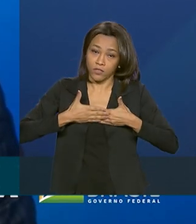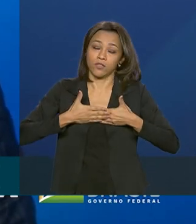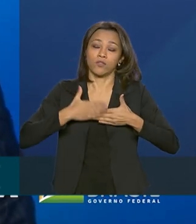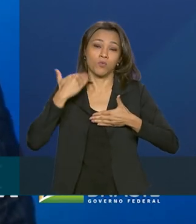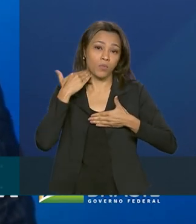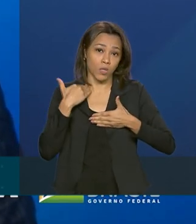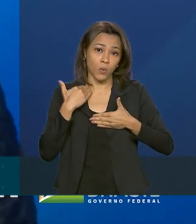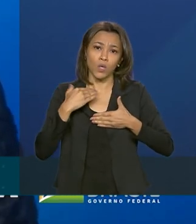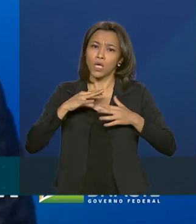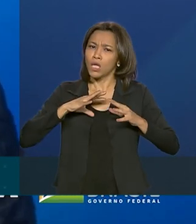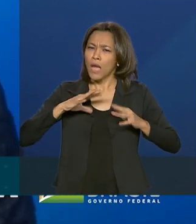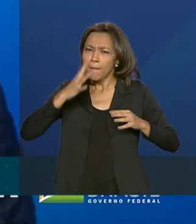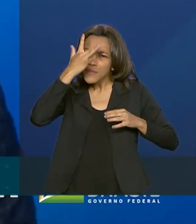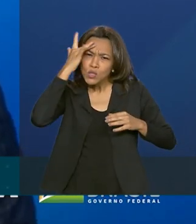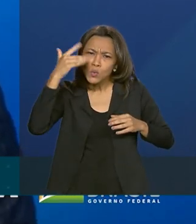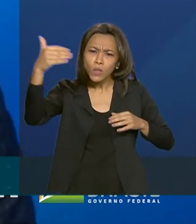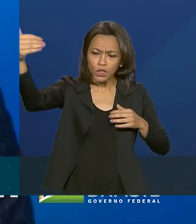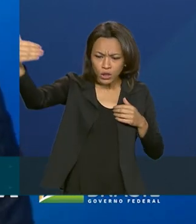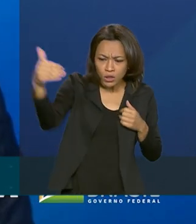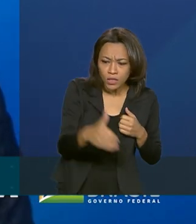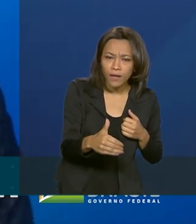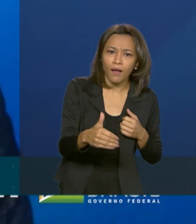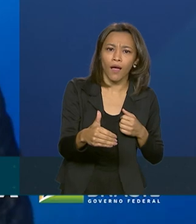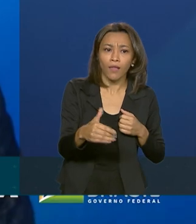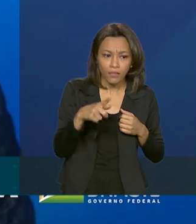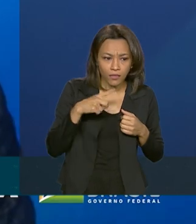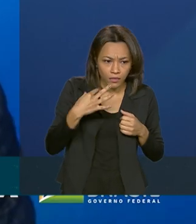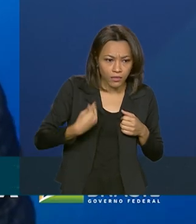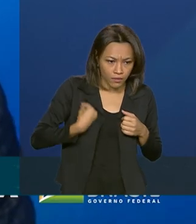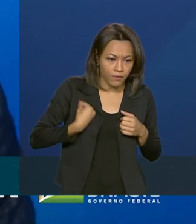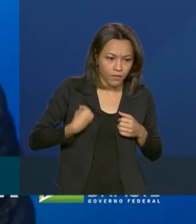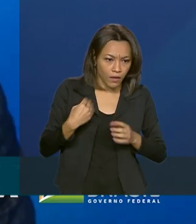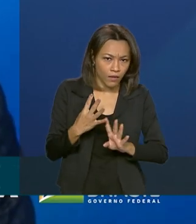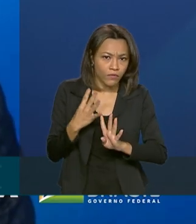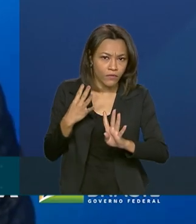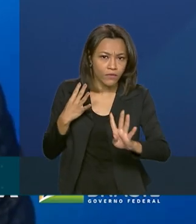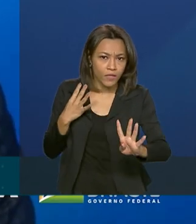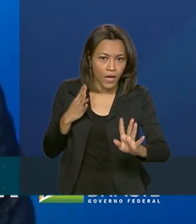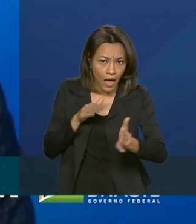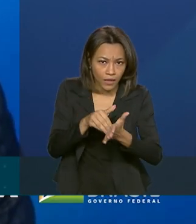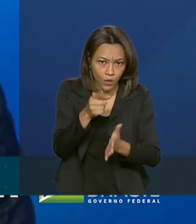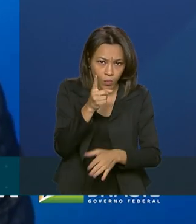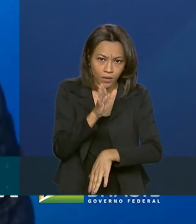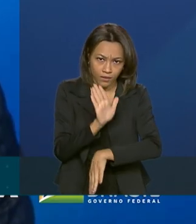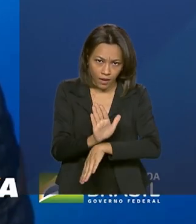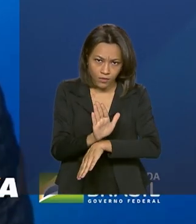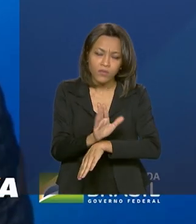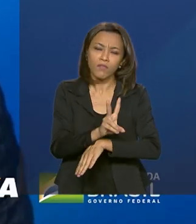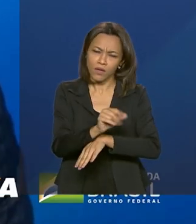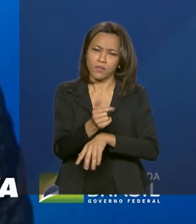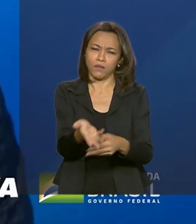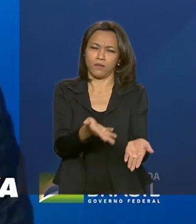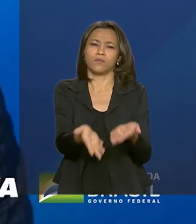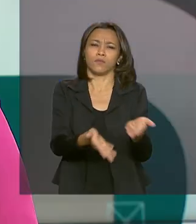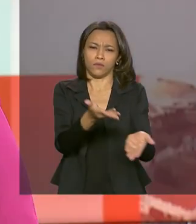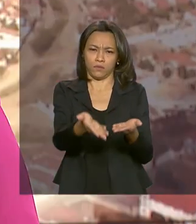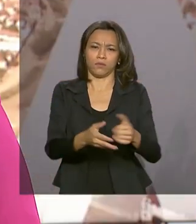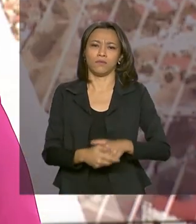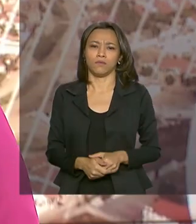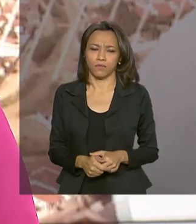pessoa que chegar, que estiver na fila até 1 hora da tarde, será atendida.